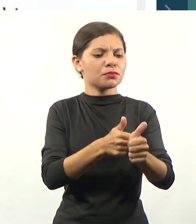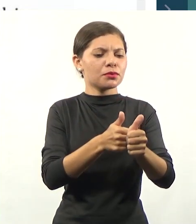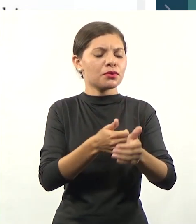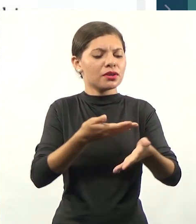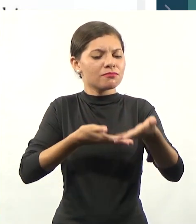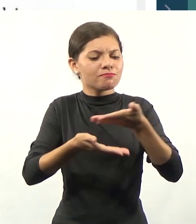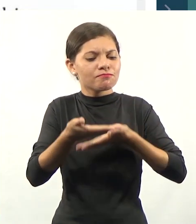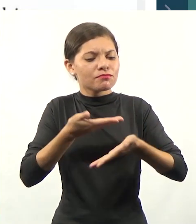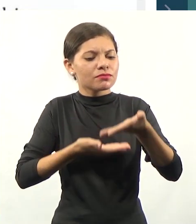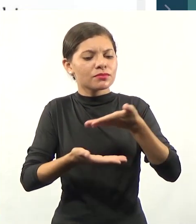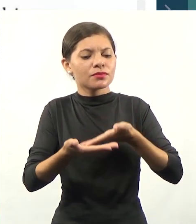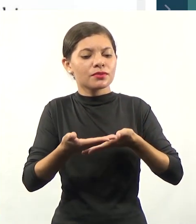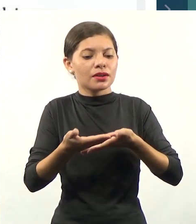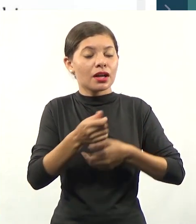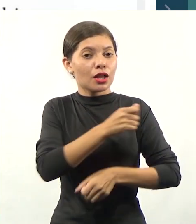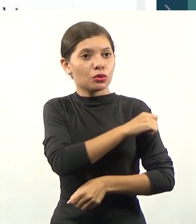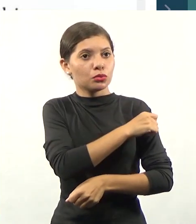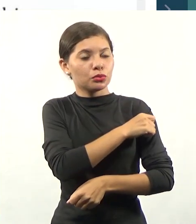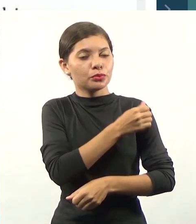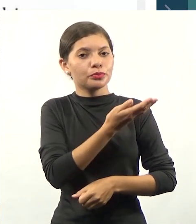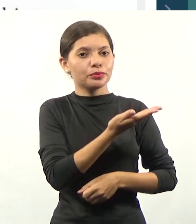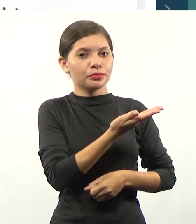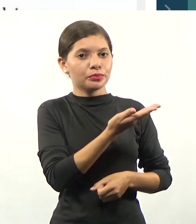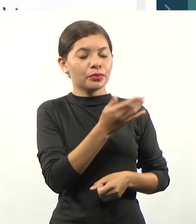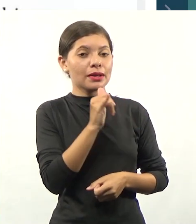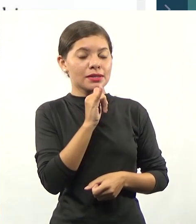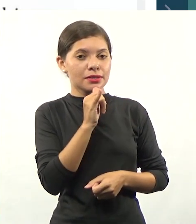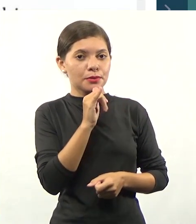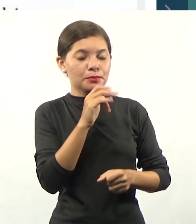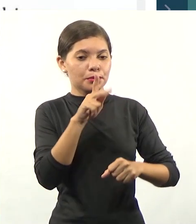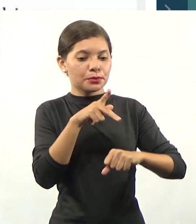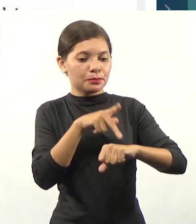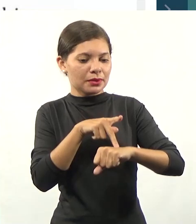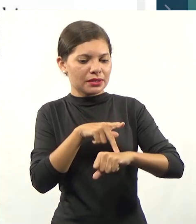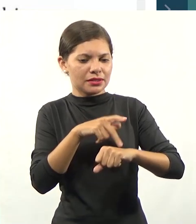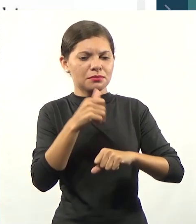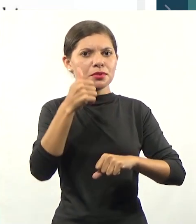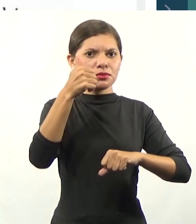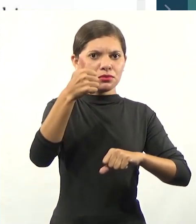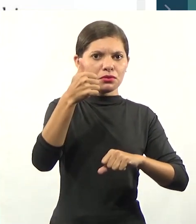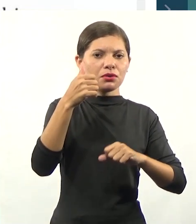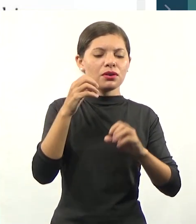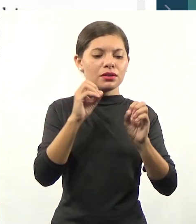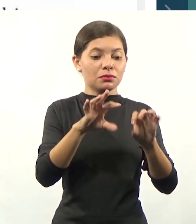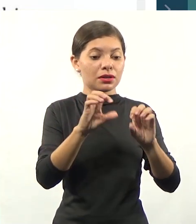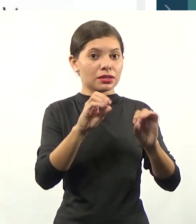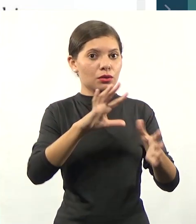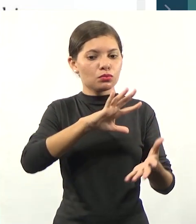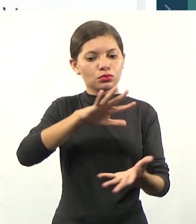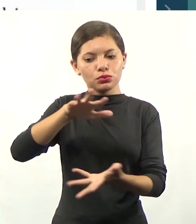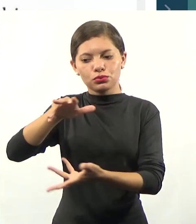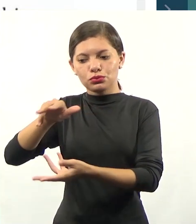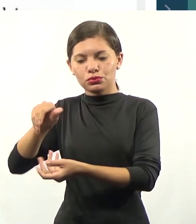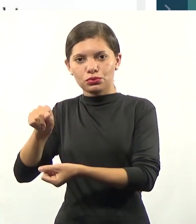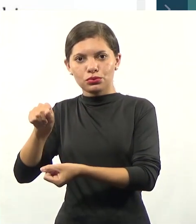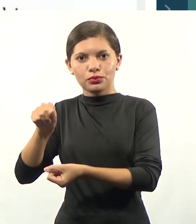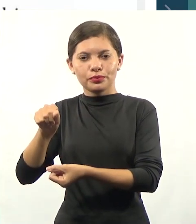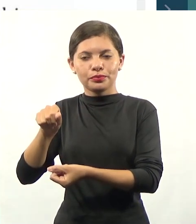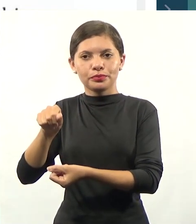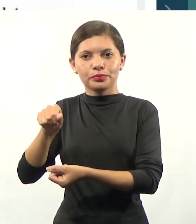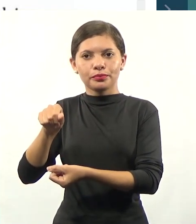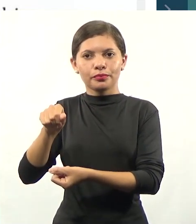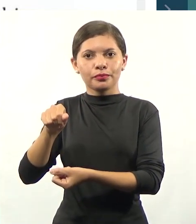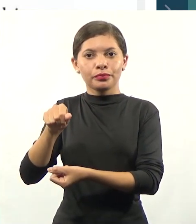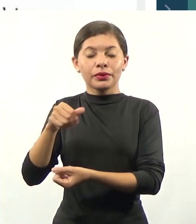Dinamarca, Finlândia, Noruega, Suécia, que são consideradas as melhores educações do mundo, incluindo aqui o